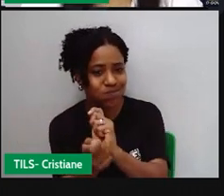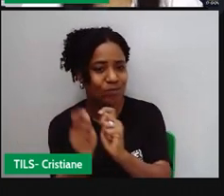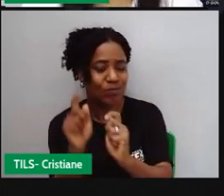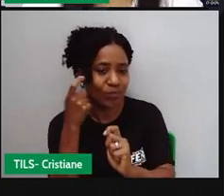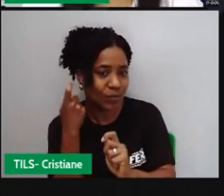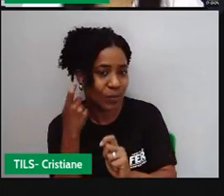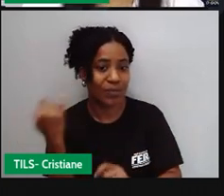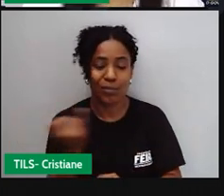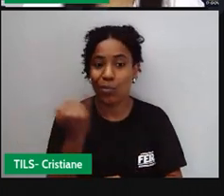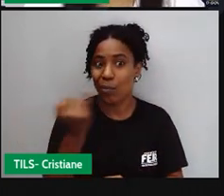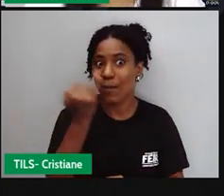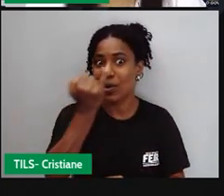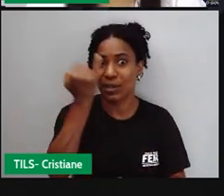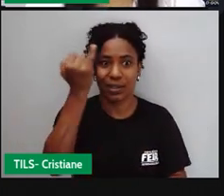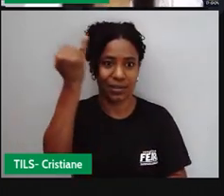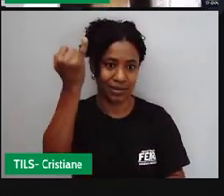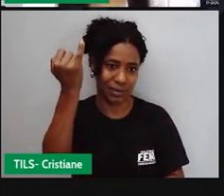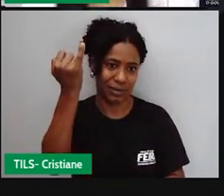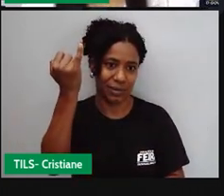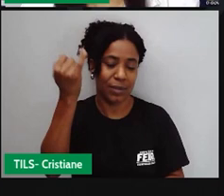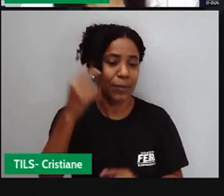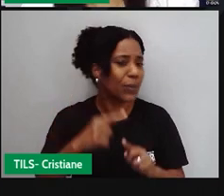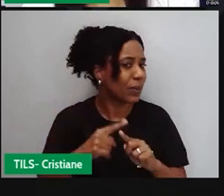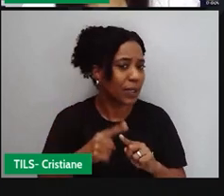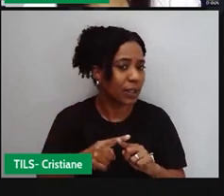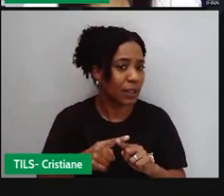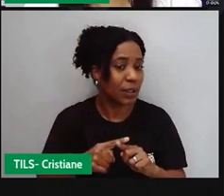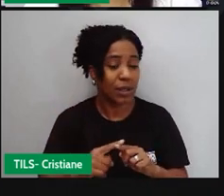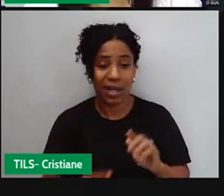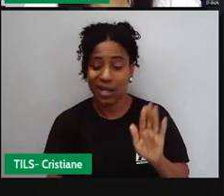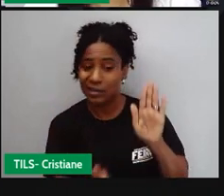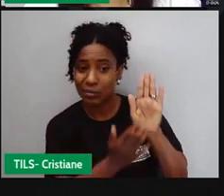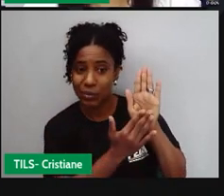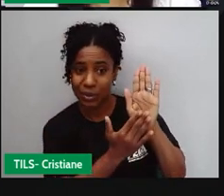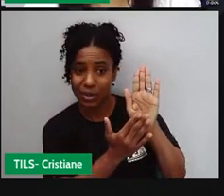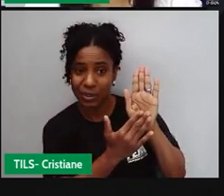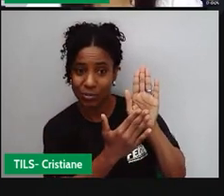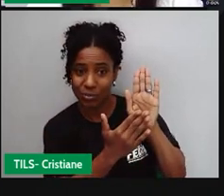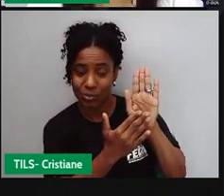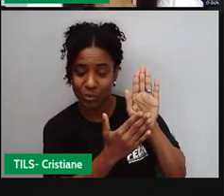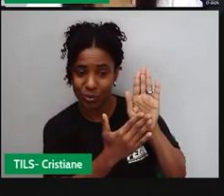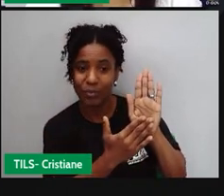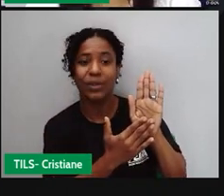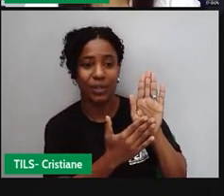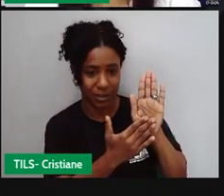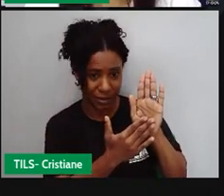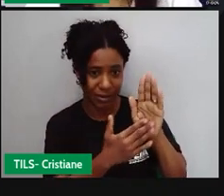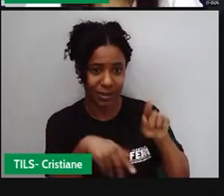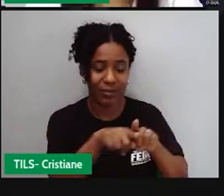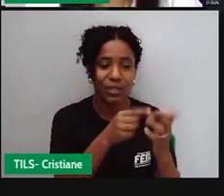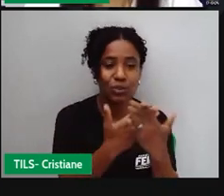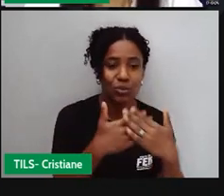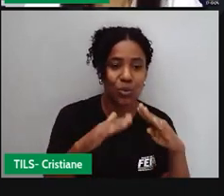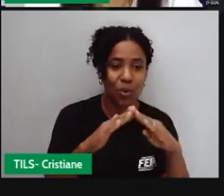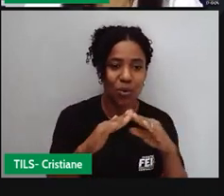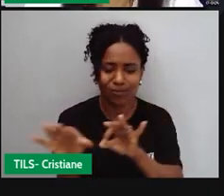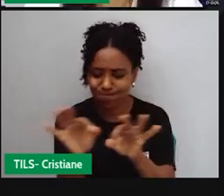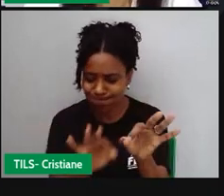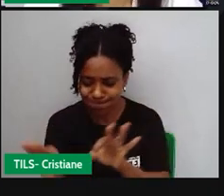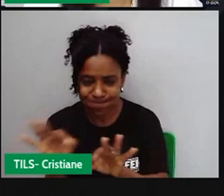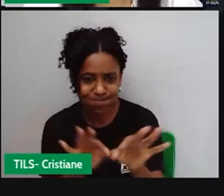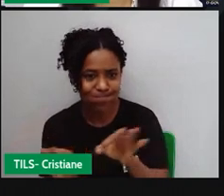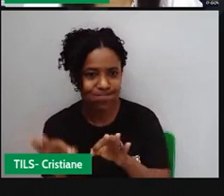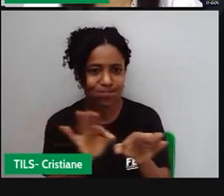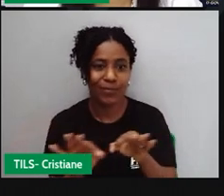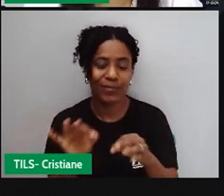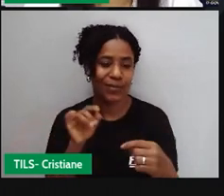a organização de todas as políticas públicas são diferentes, são direcionadas a atender um público